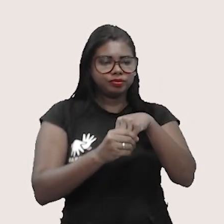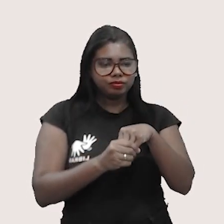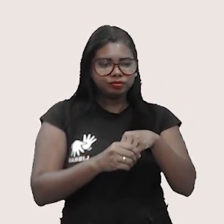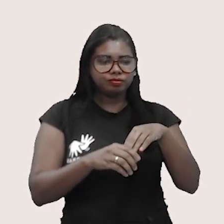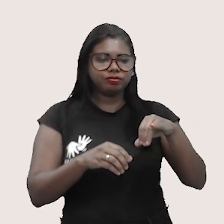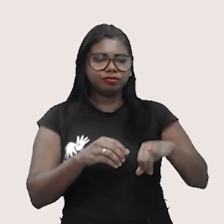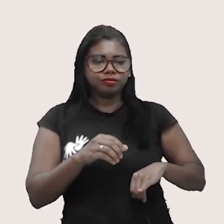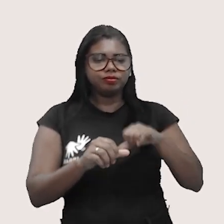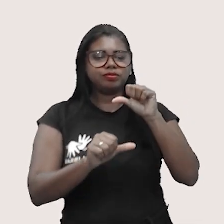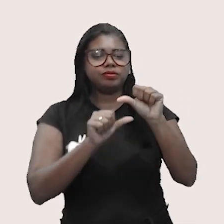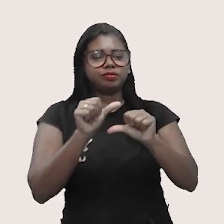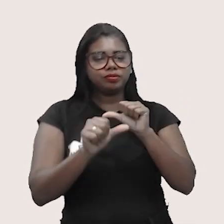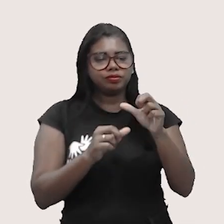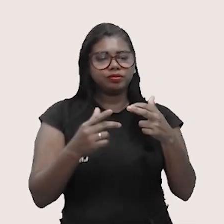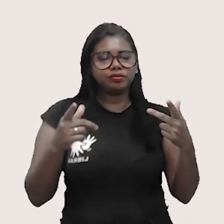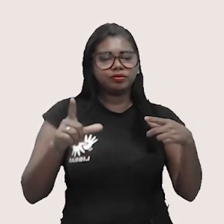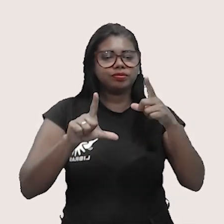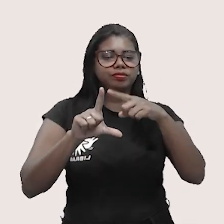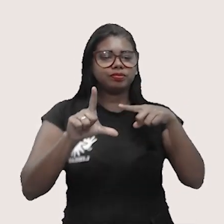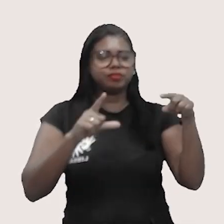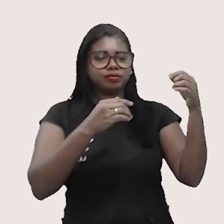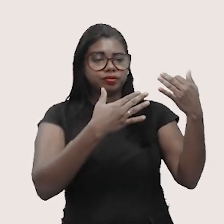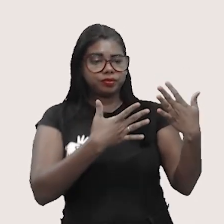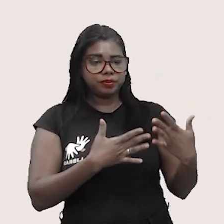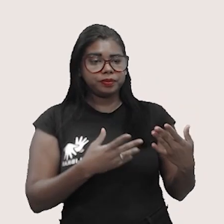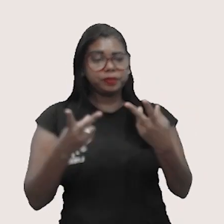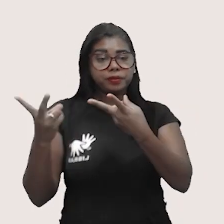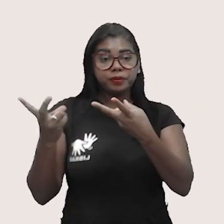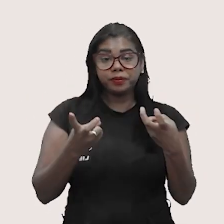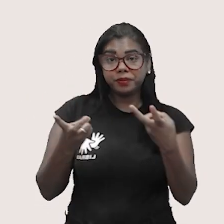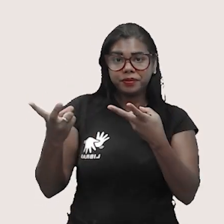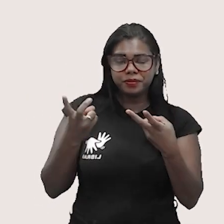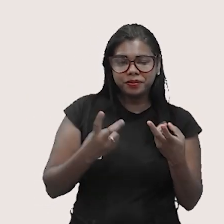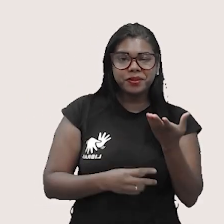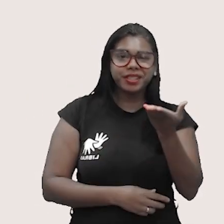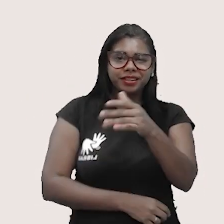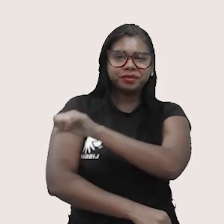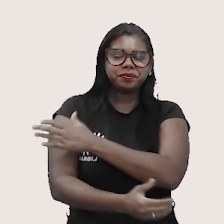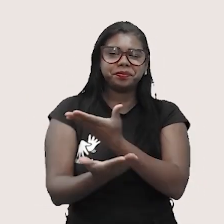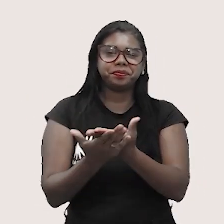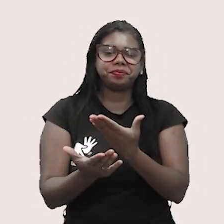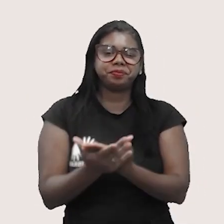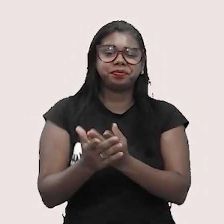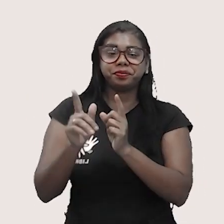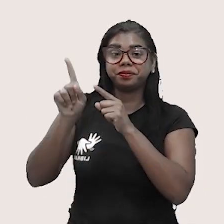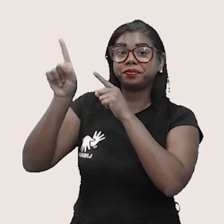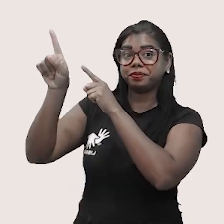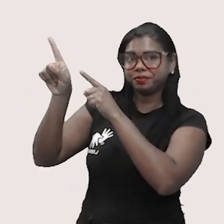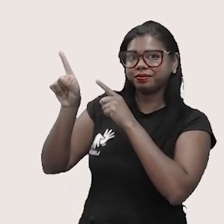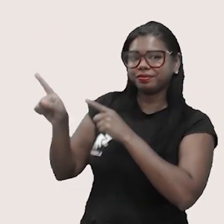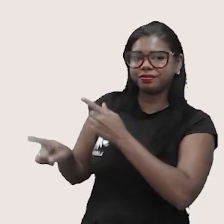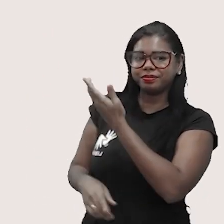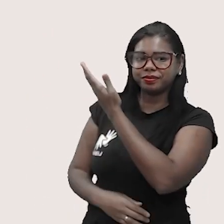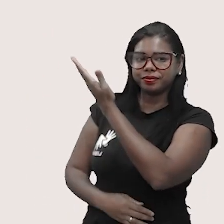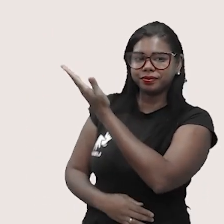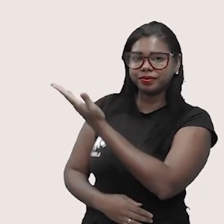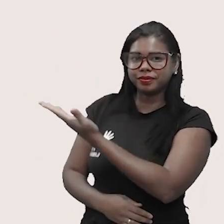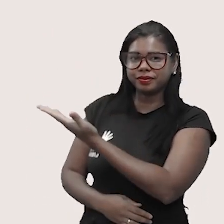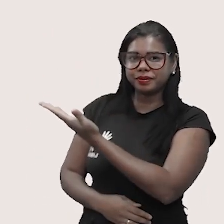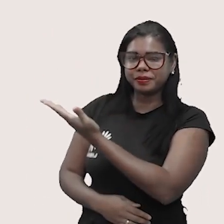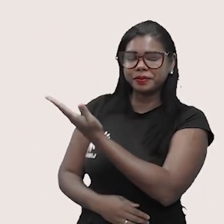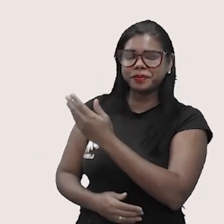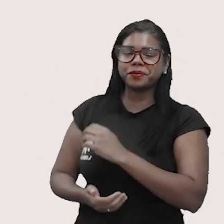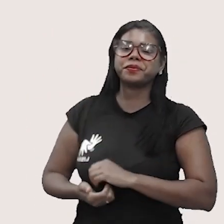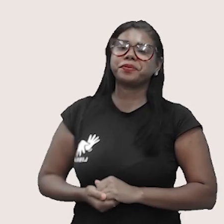Graficamente falando, eu queria chamar muito sua atenção. Esse gráfico, ele vai ser uma linha que vai cruzar